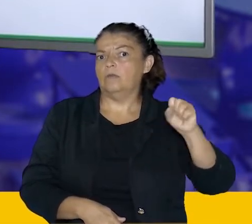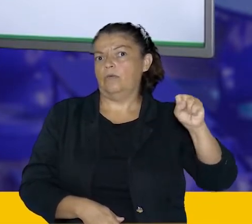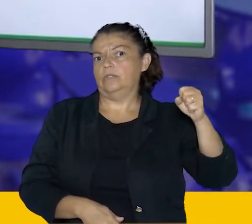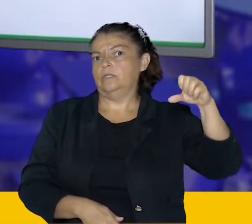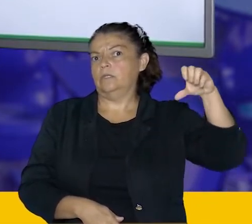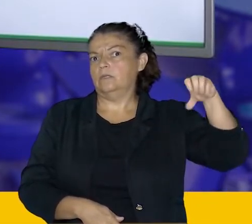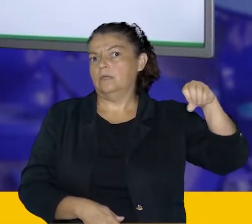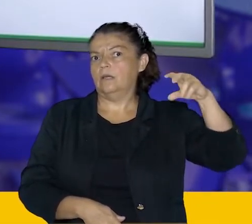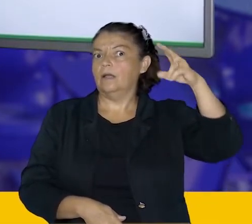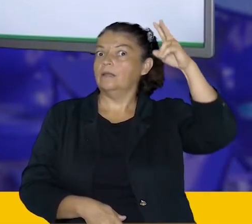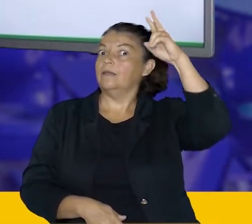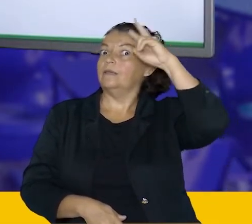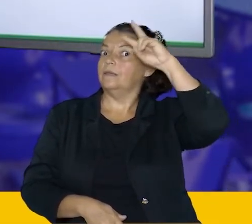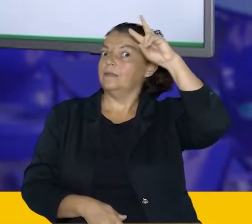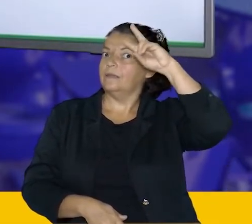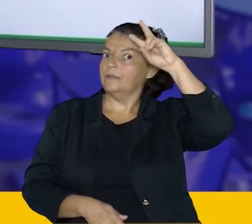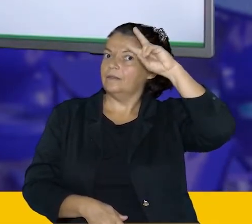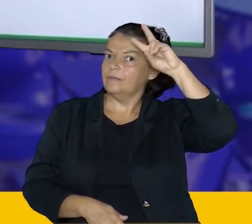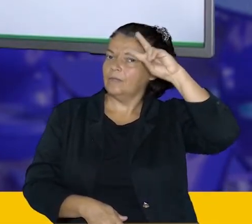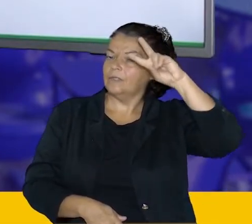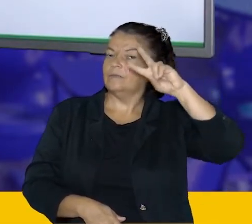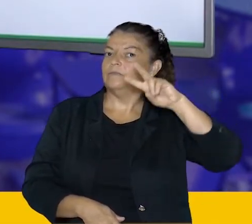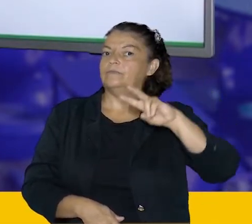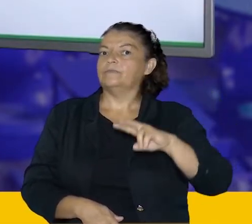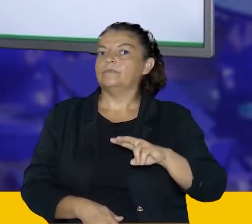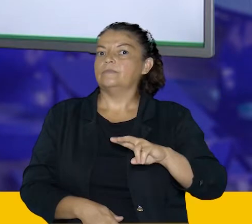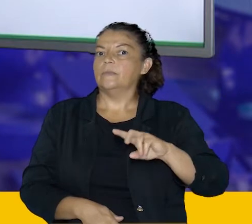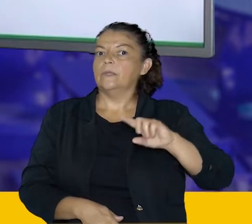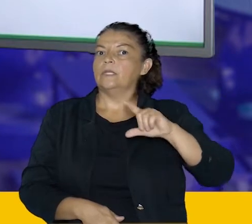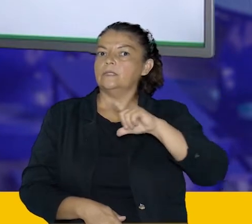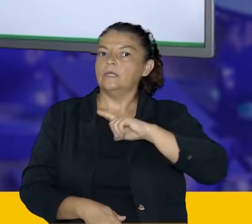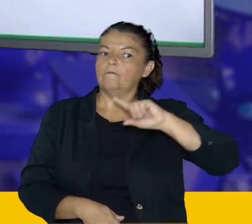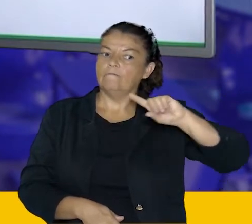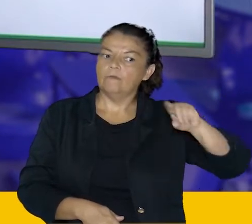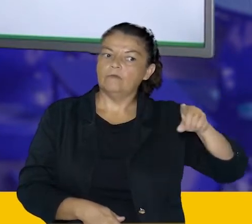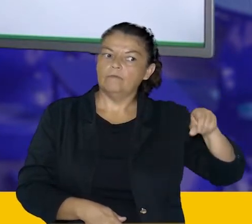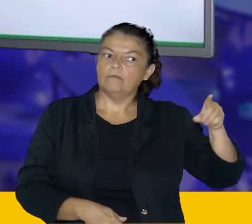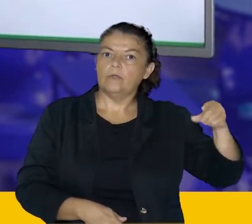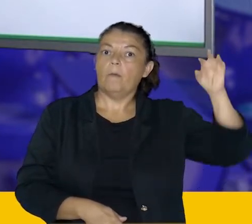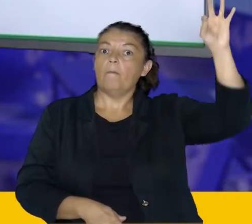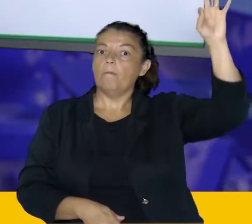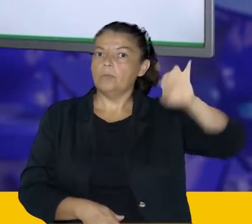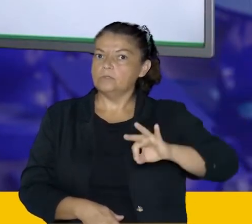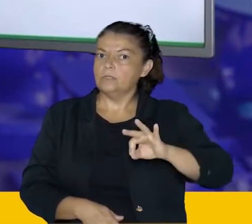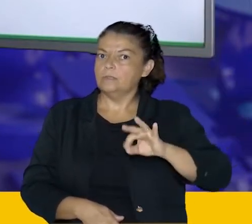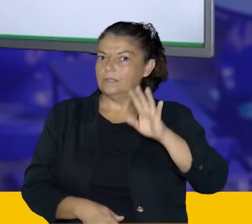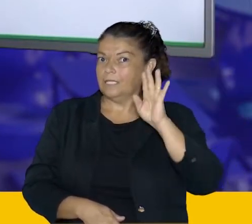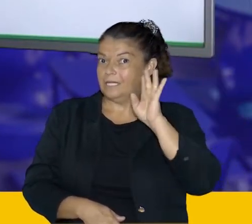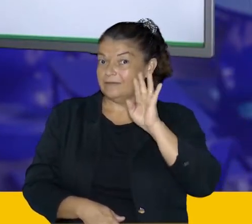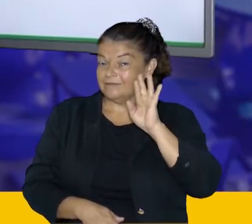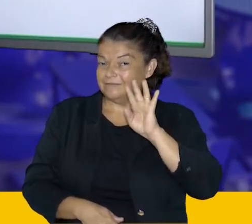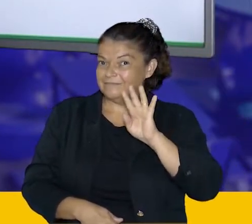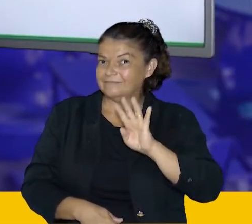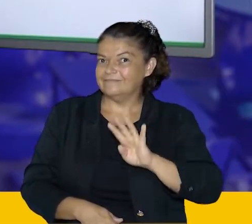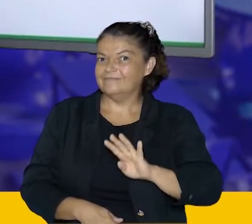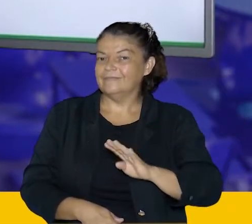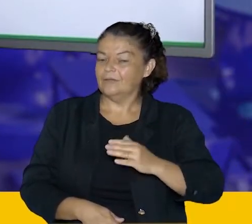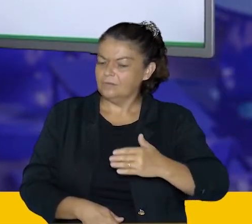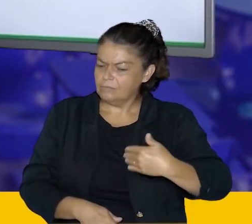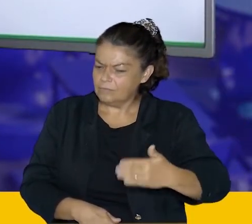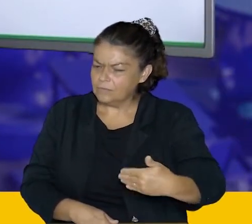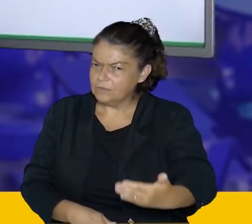Lembrando daquela casa decimal, aquela dicasinha que a gente deu. Então é 6,9%. Legal, não é gente? Então vamos lá.